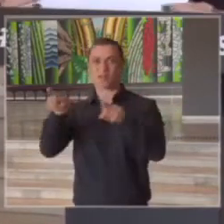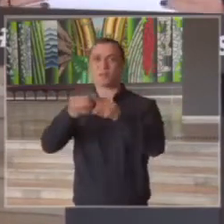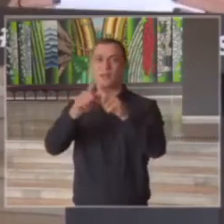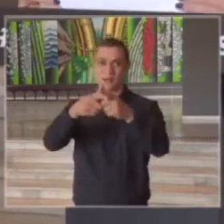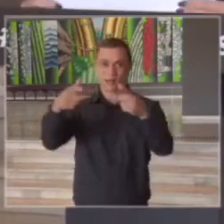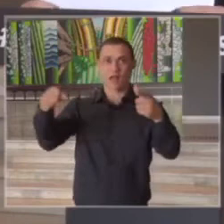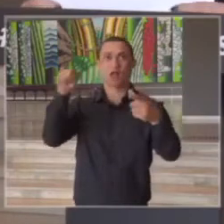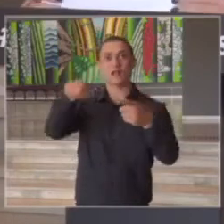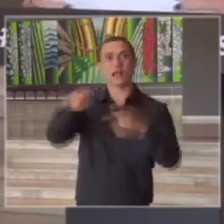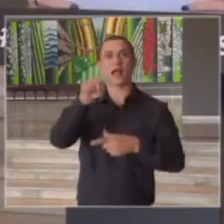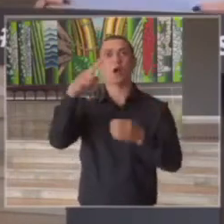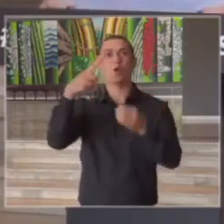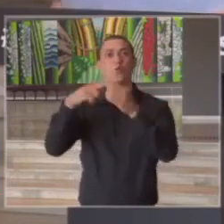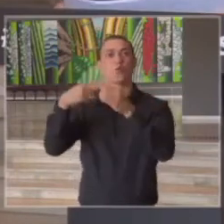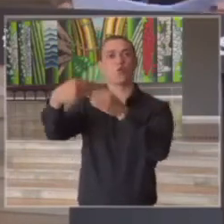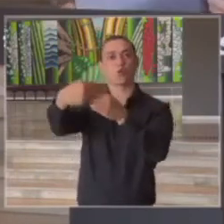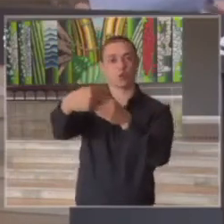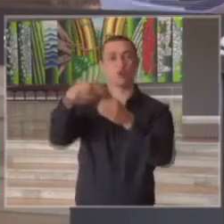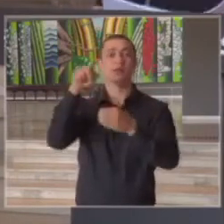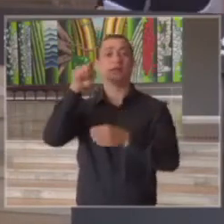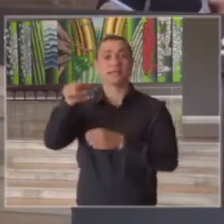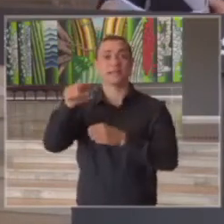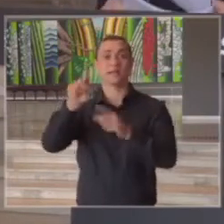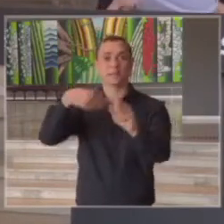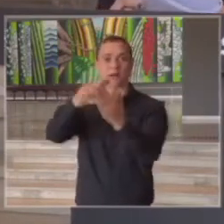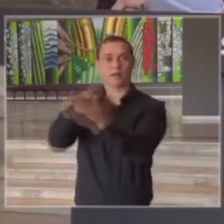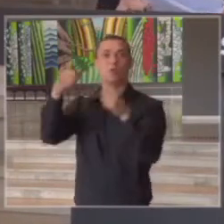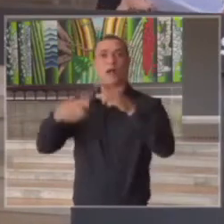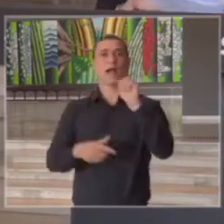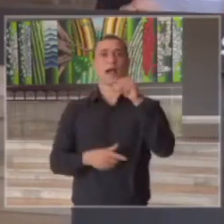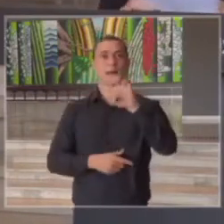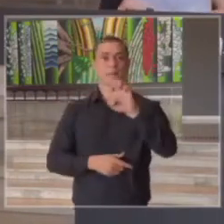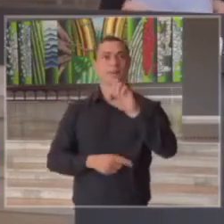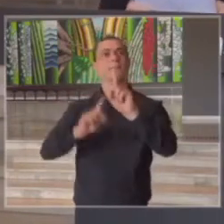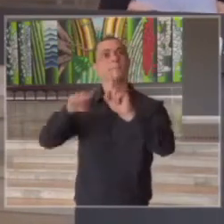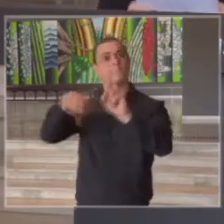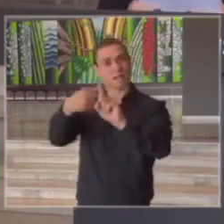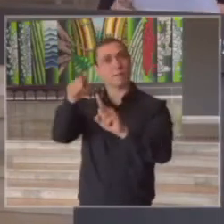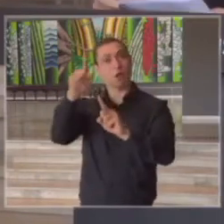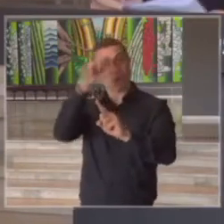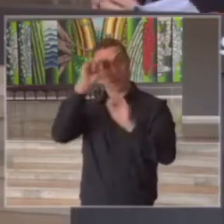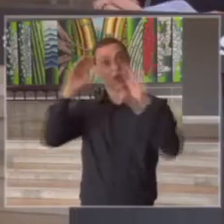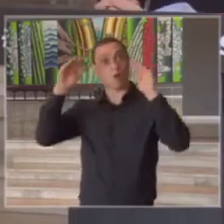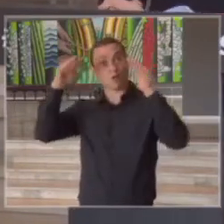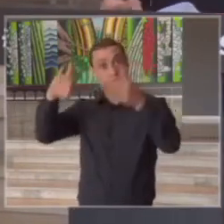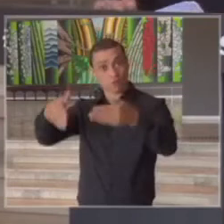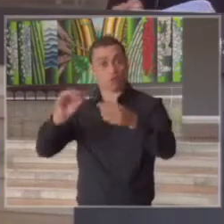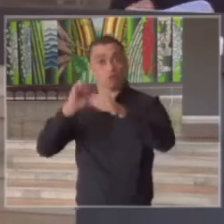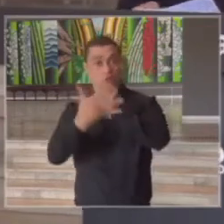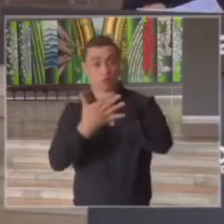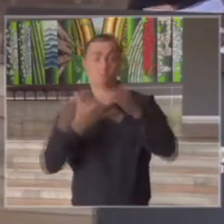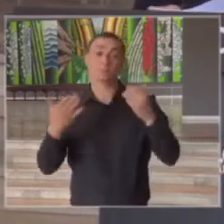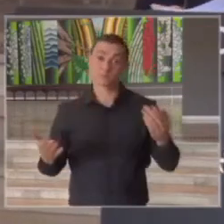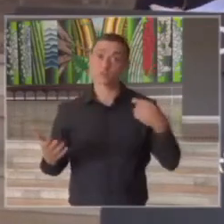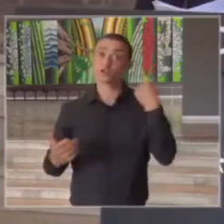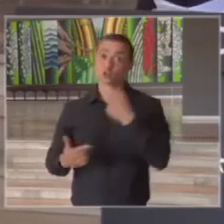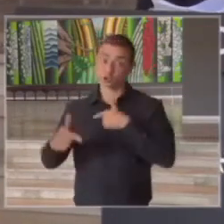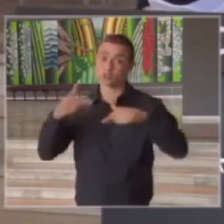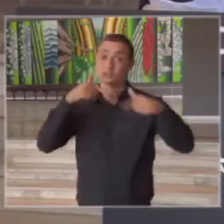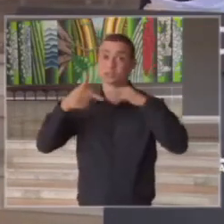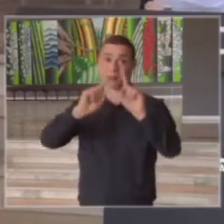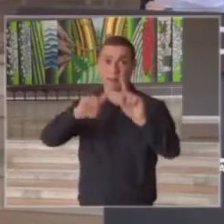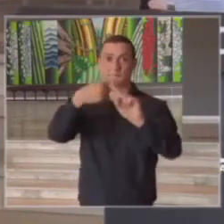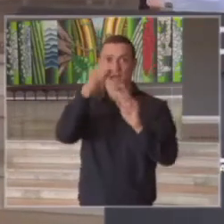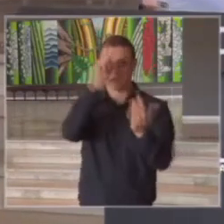os leitos na Unicamp também no AME colocando como hospital Covid e dentro disso nós estamos trabalhando mais